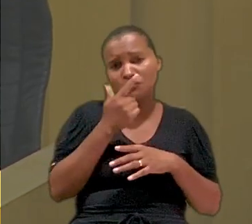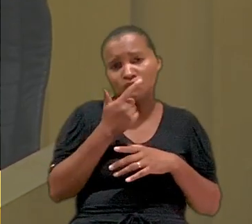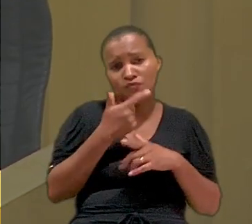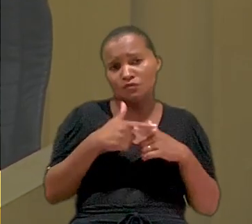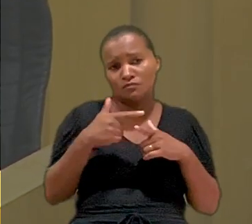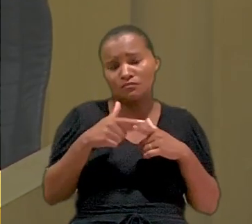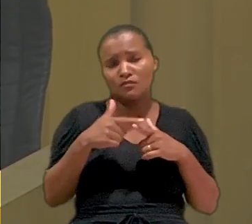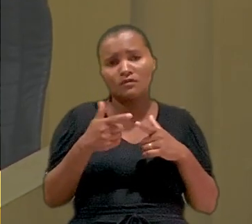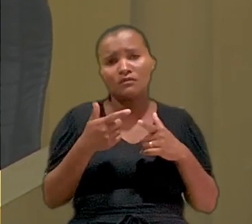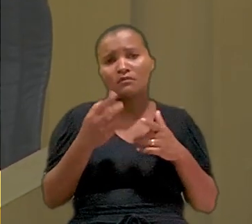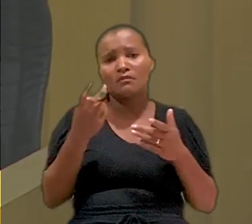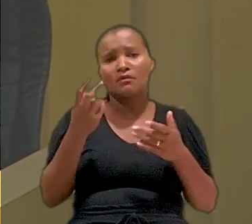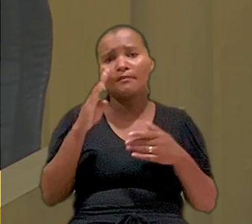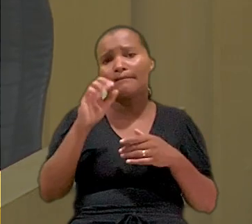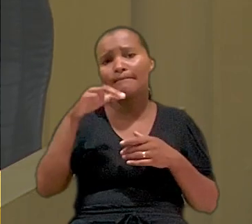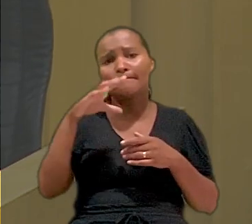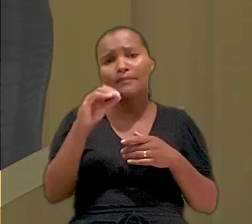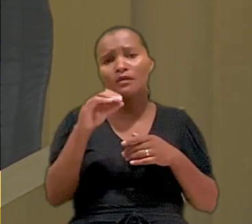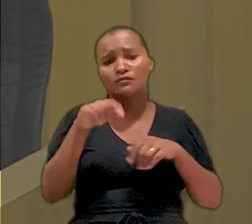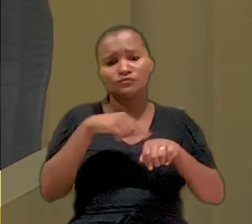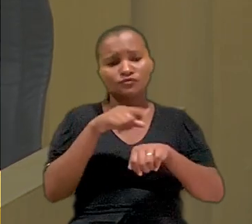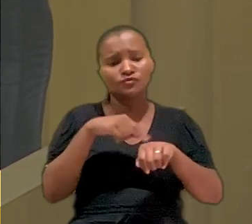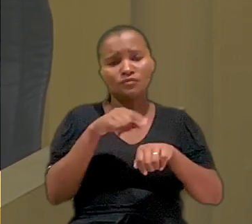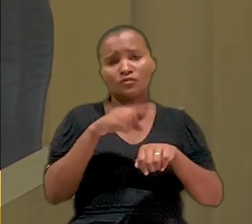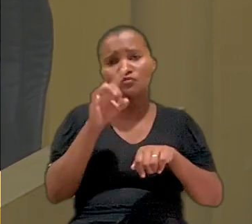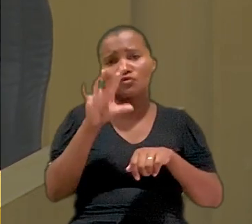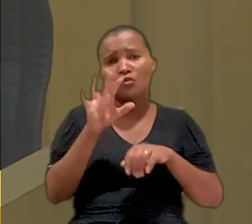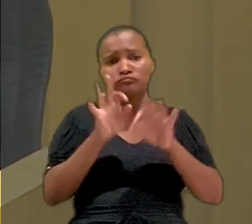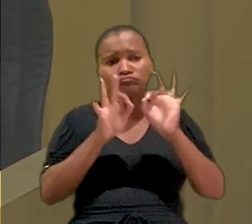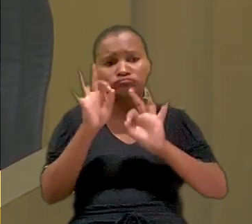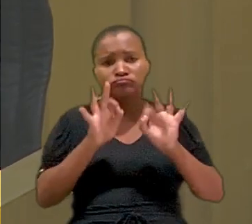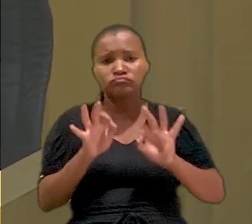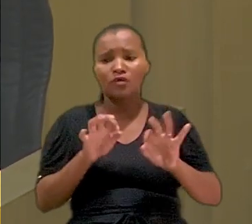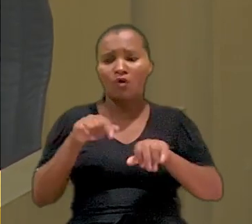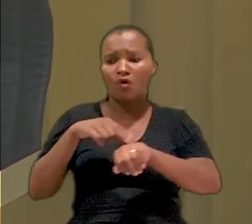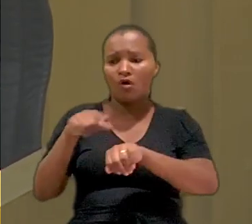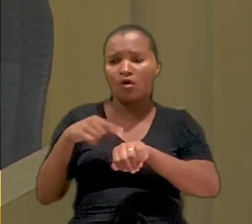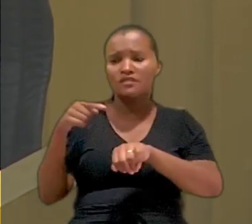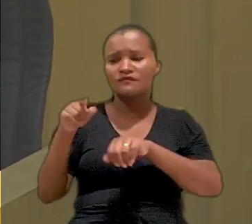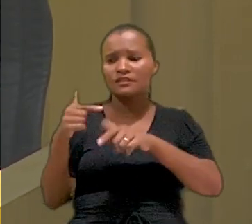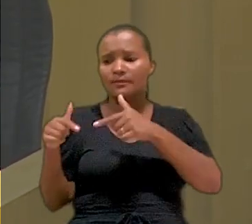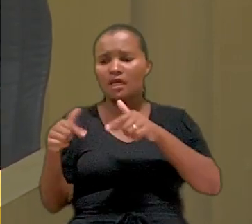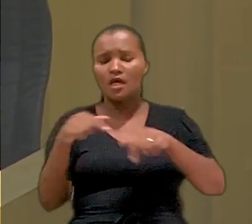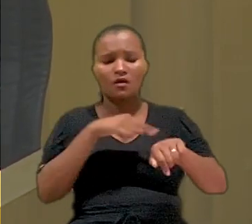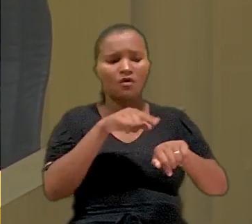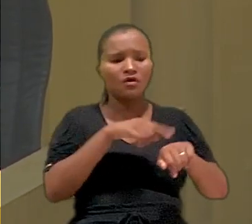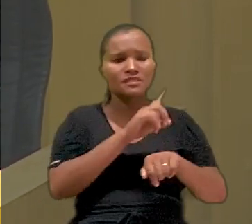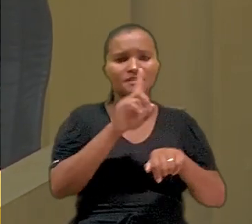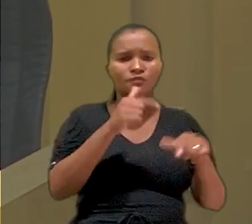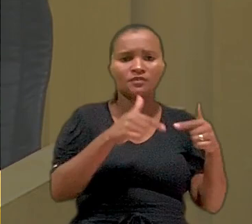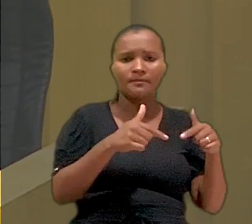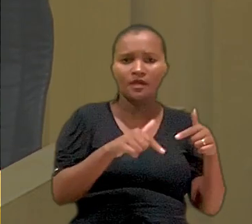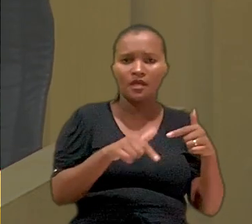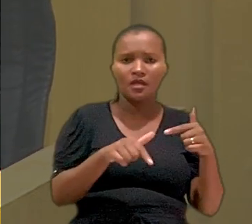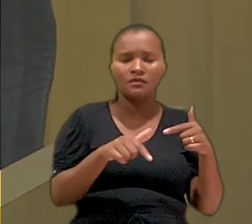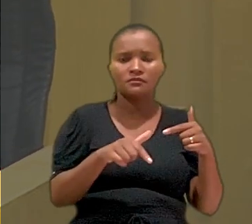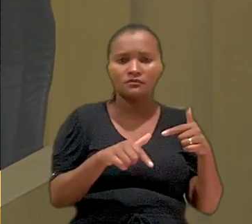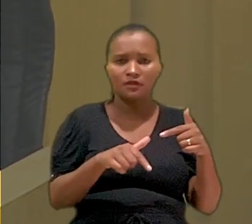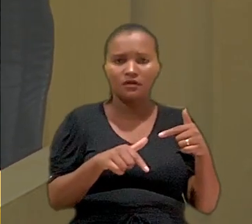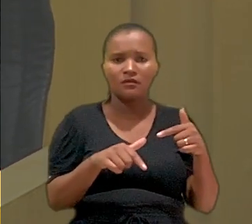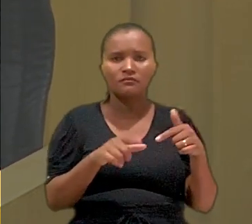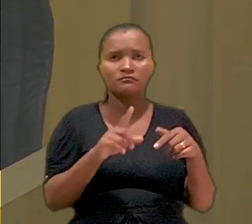isso não era propriamente um banco de horas, era um ajuste perfeito ali entre horas que seriam trabalhadas e horas que não seriam trabalhadas,